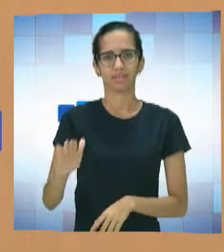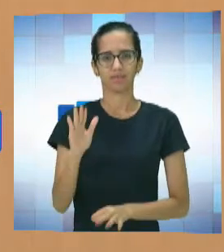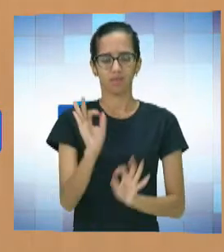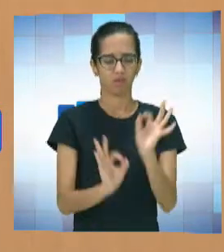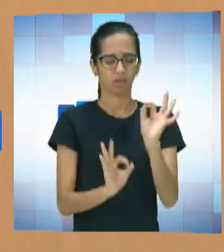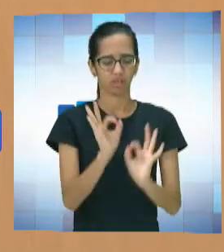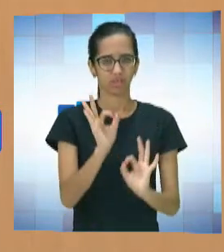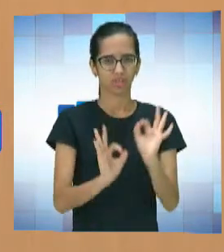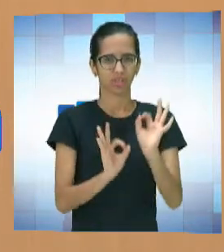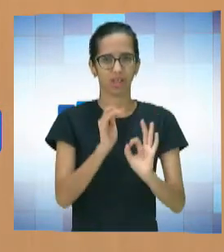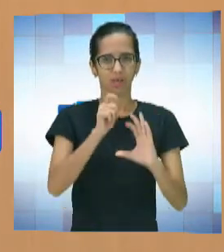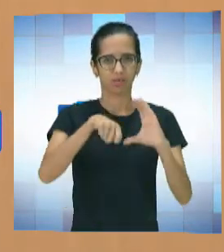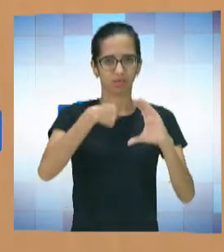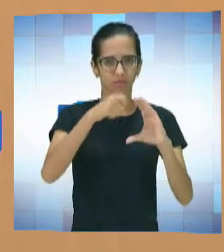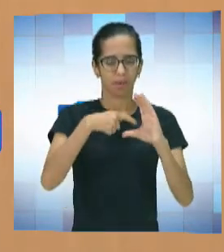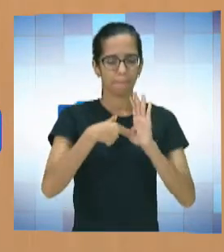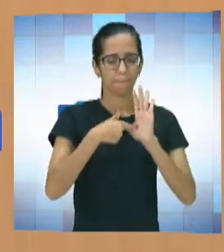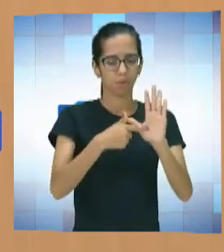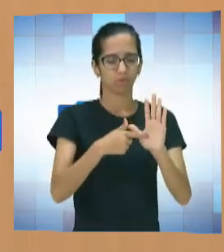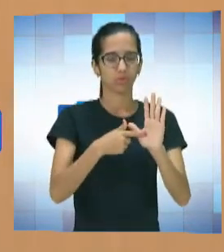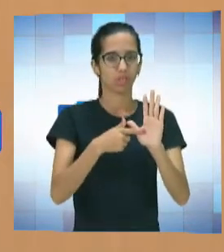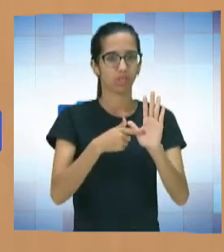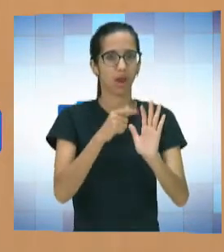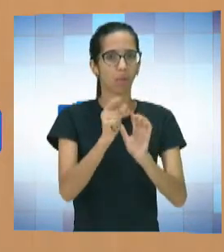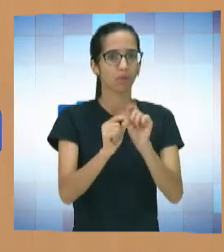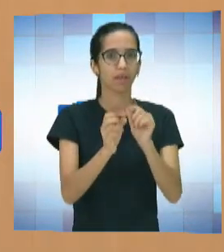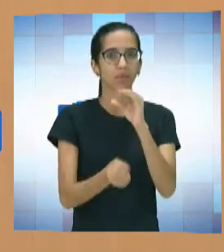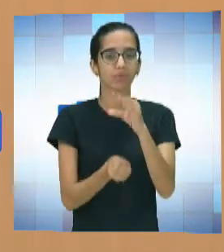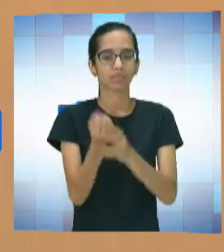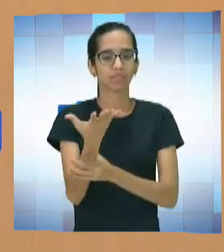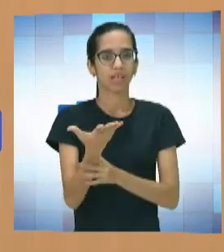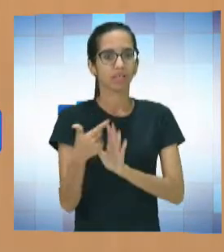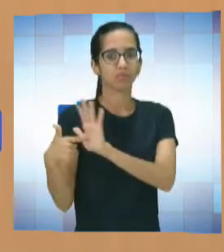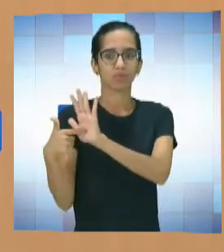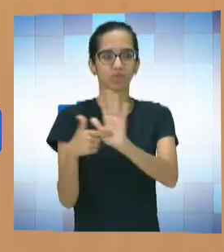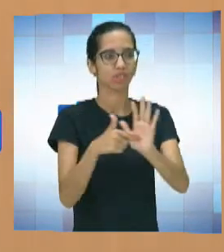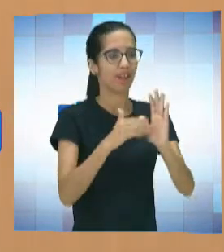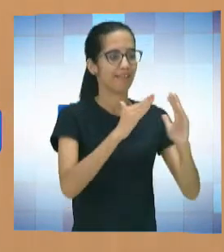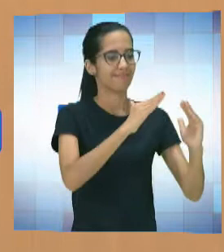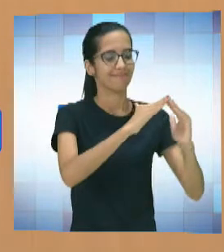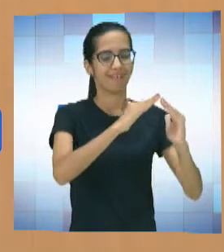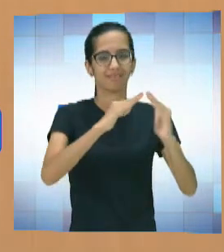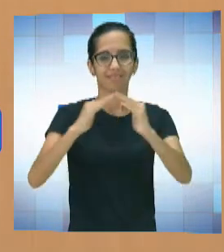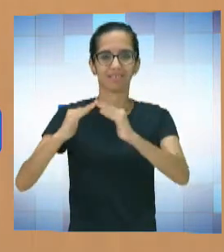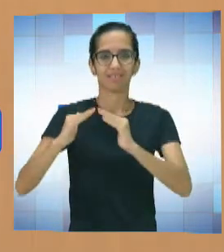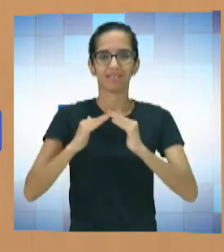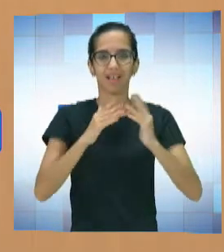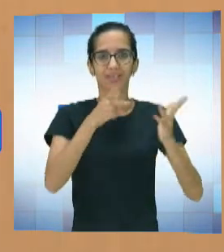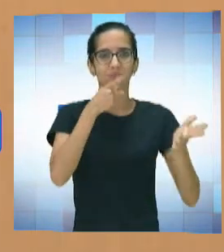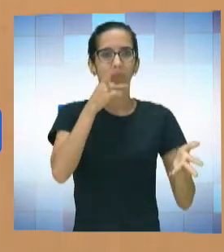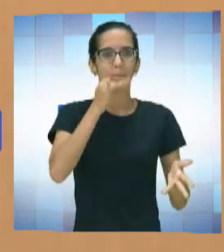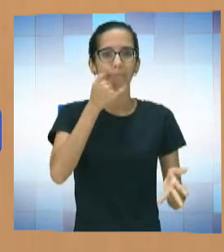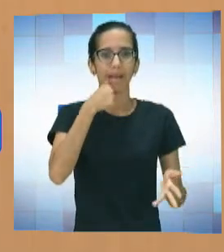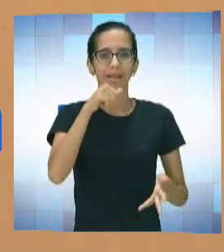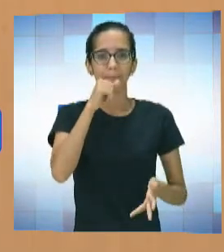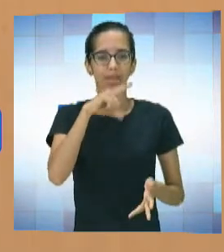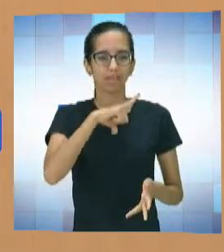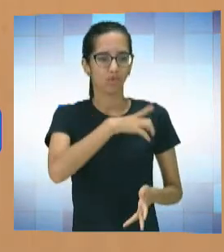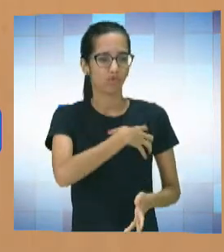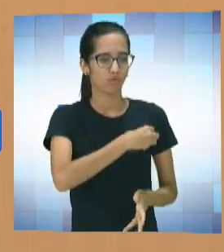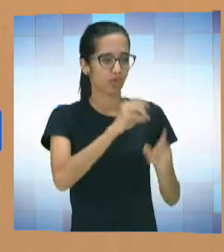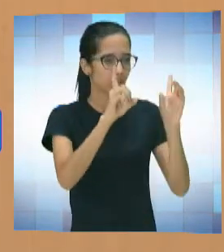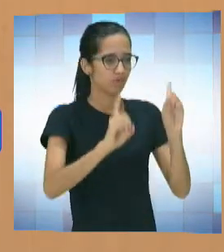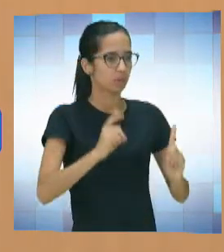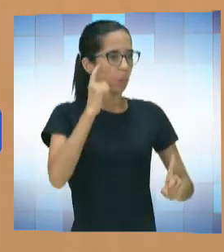filme, mostrar essa realidade para que chegue nas casas. E aquele pai que tem um filho com uma deficiência, ele começa a ter